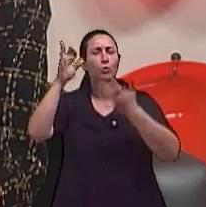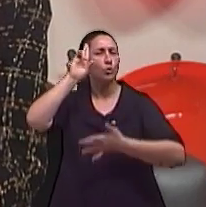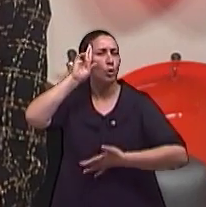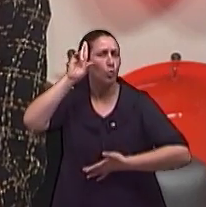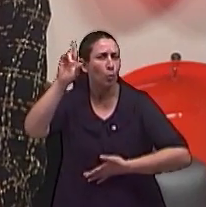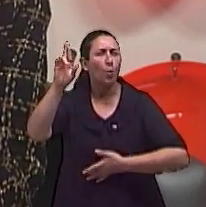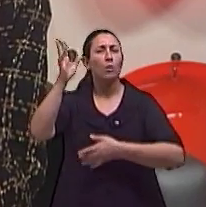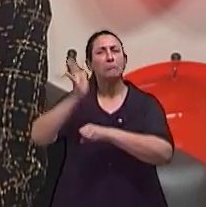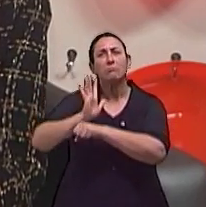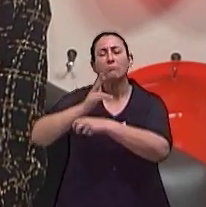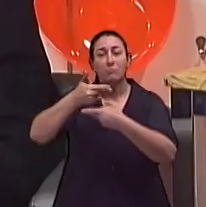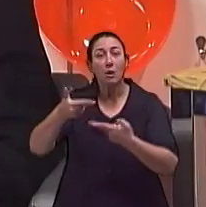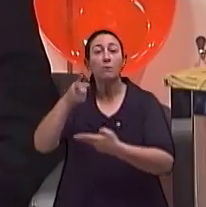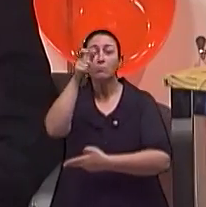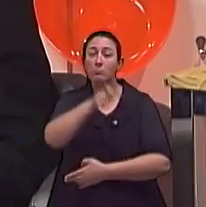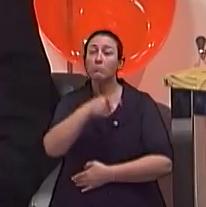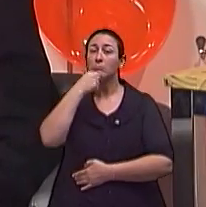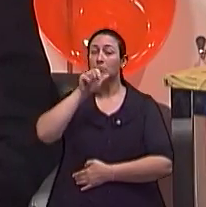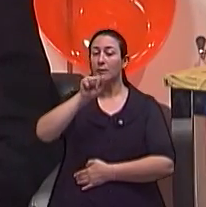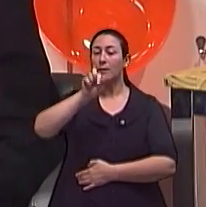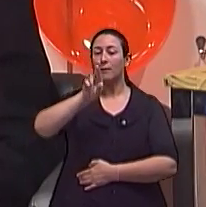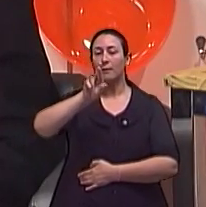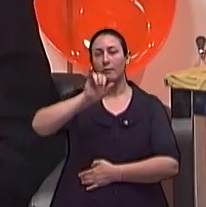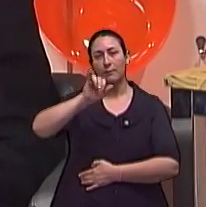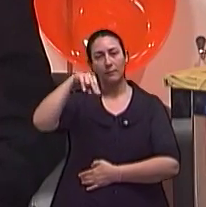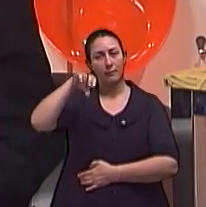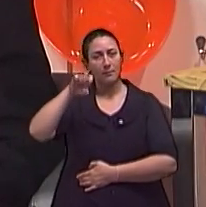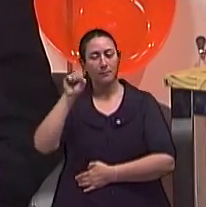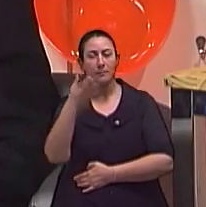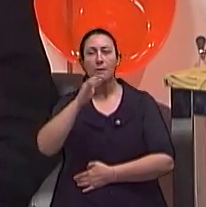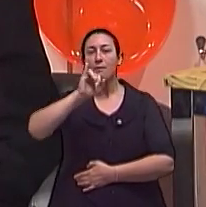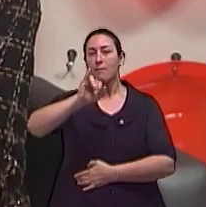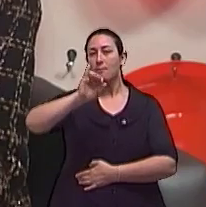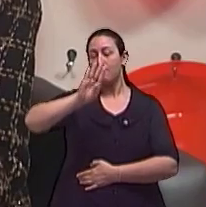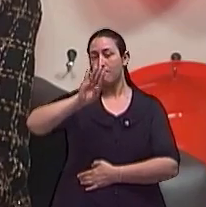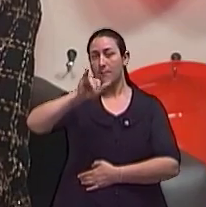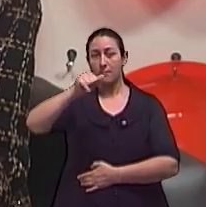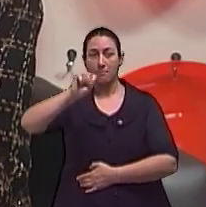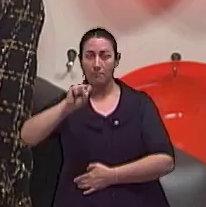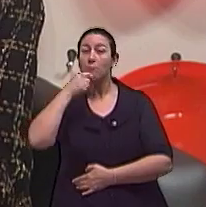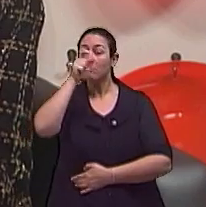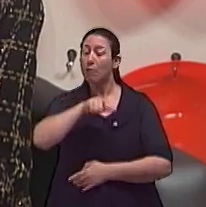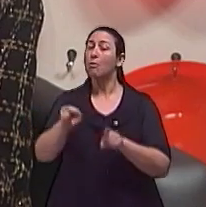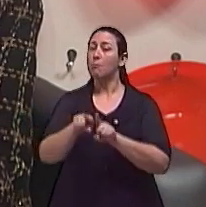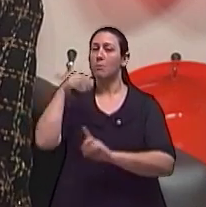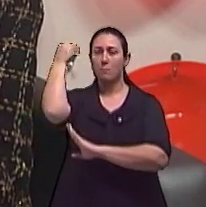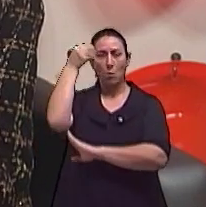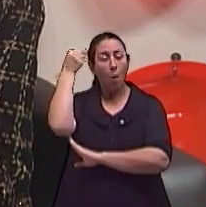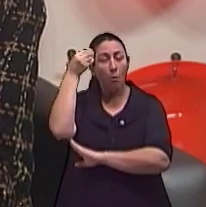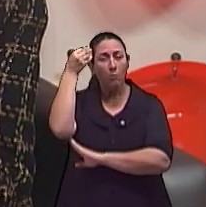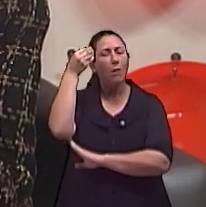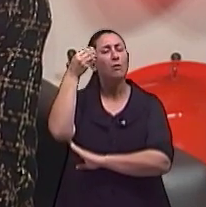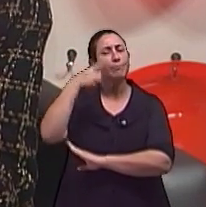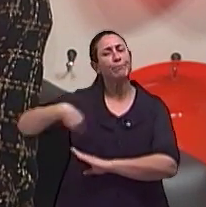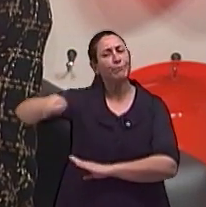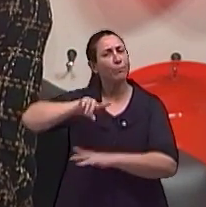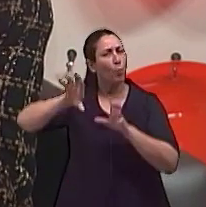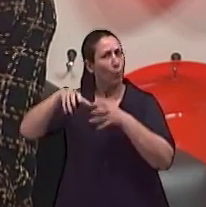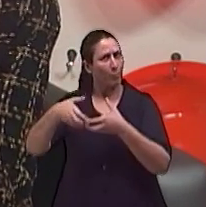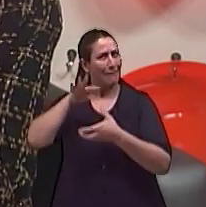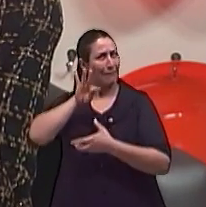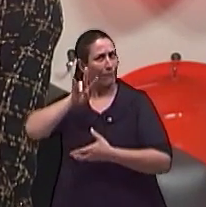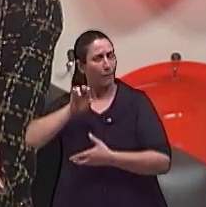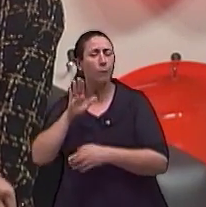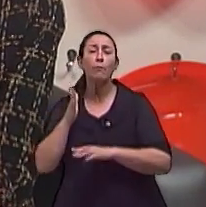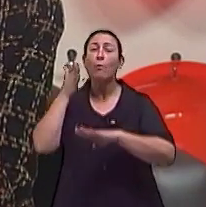teatral e psicólogo Arines Ibias. A nossa equipe foi até gramado, conhecer um pouco da